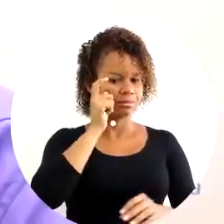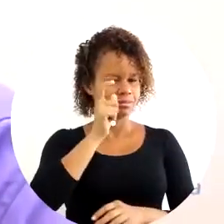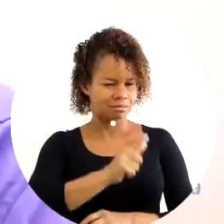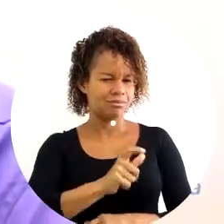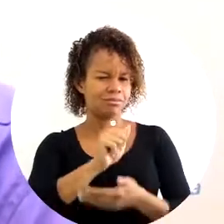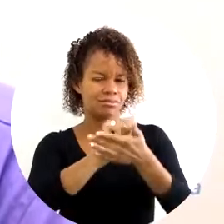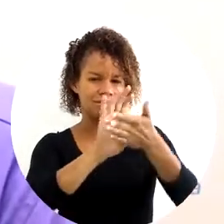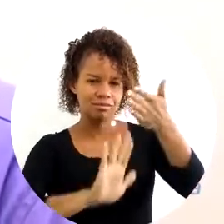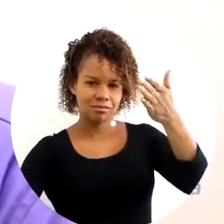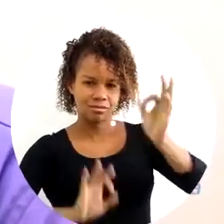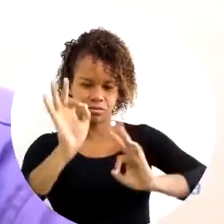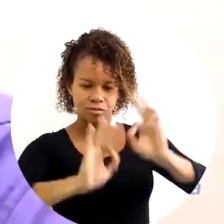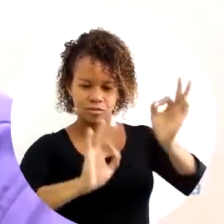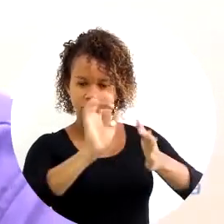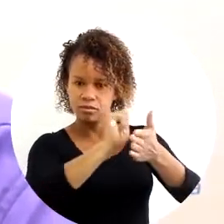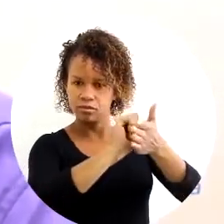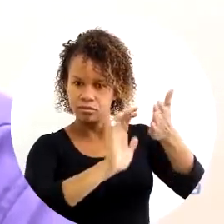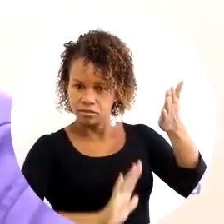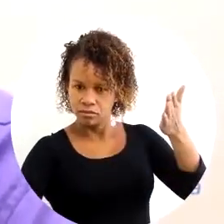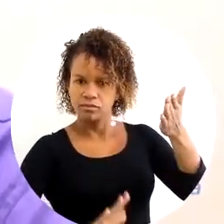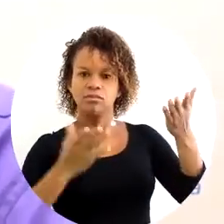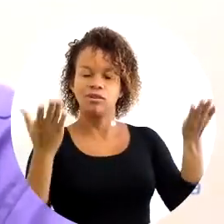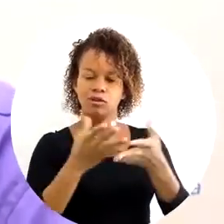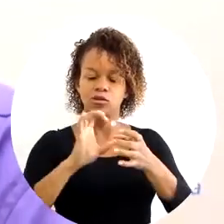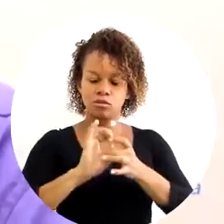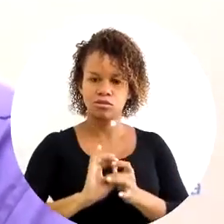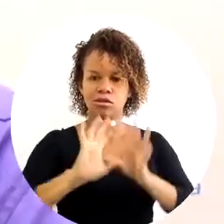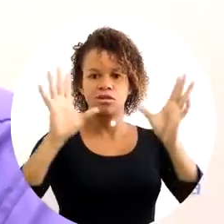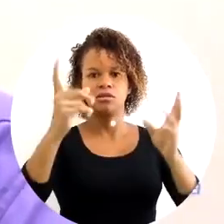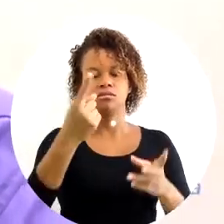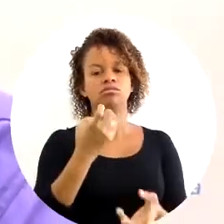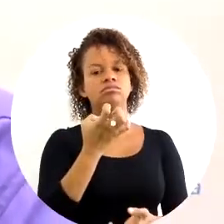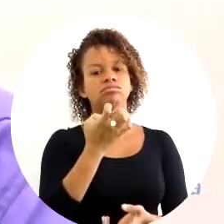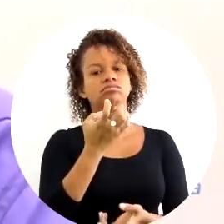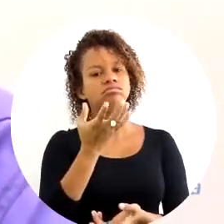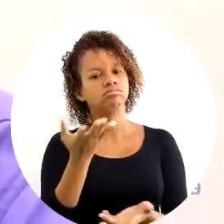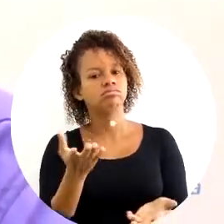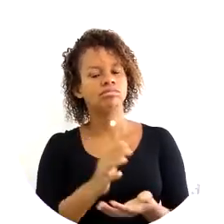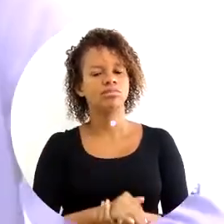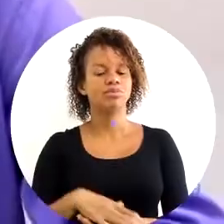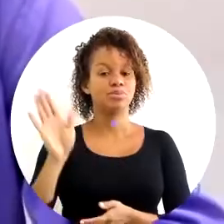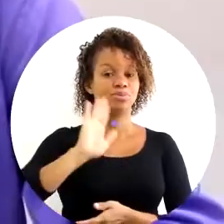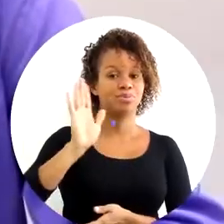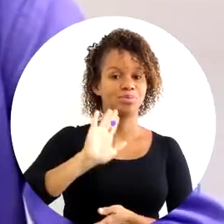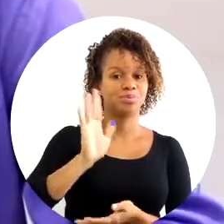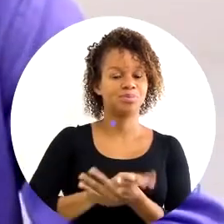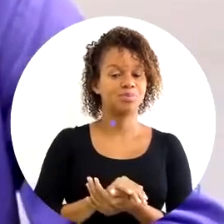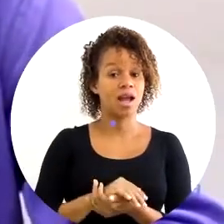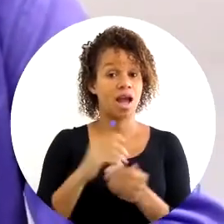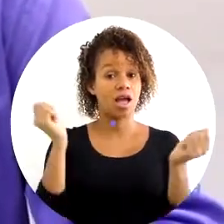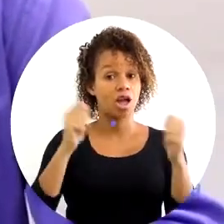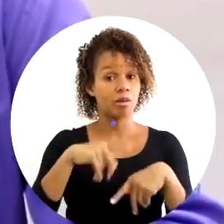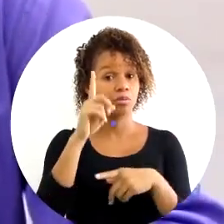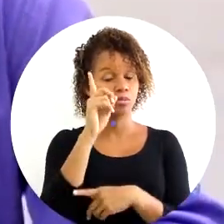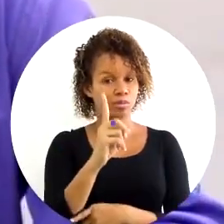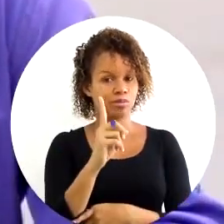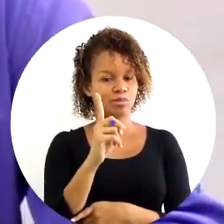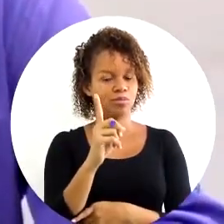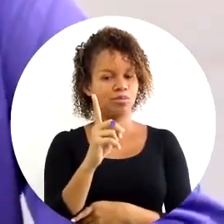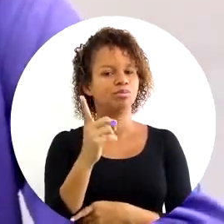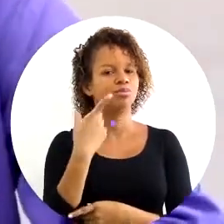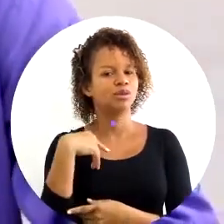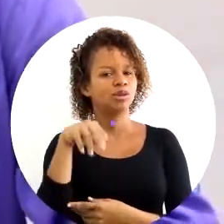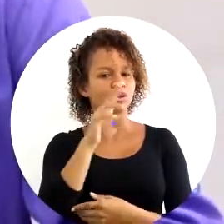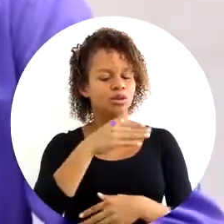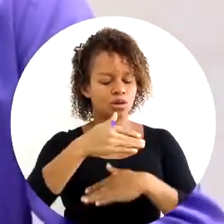Se liguem nas atividades, preparem as atividades, nós estamos sempre à disposição para o que vocês precisarem. Olá pessoal, essa é a nossa competência número